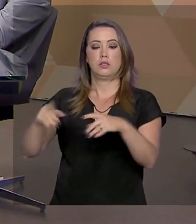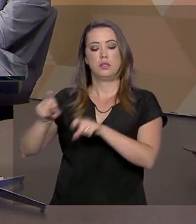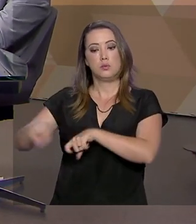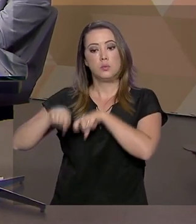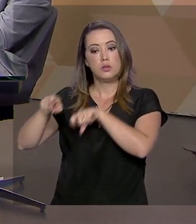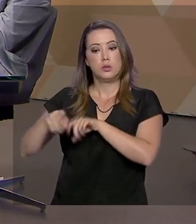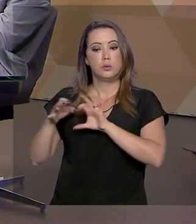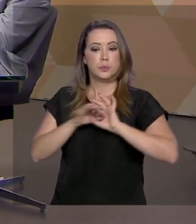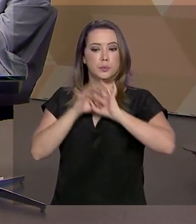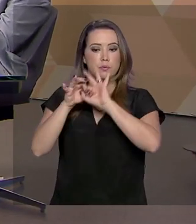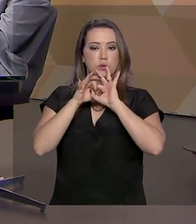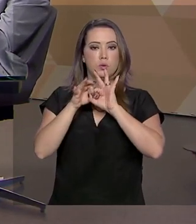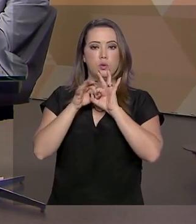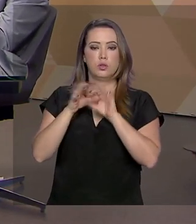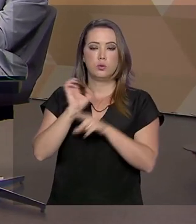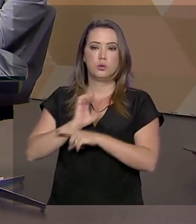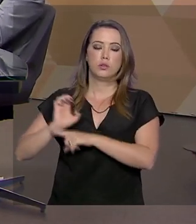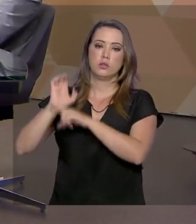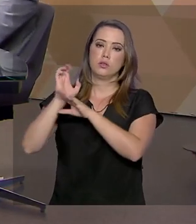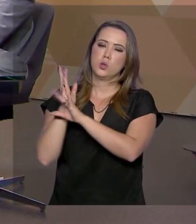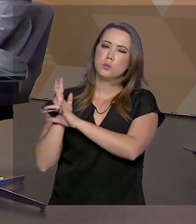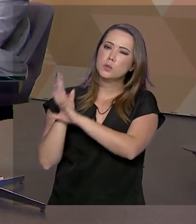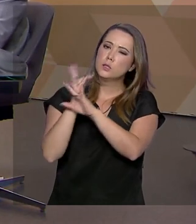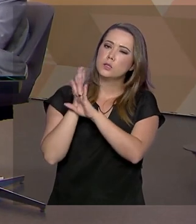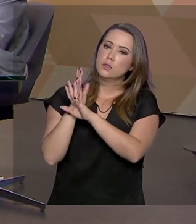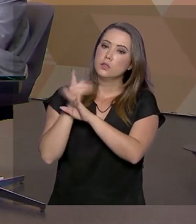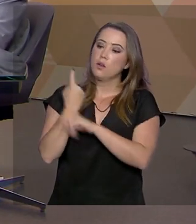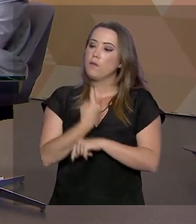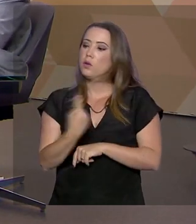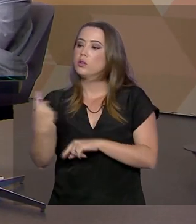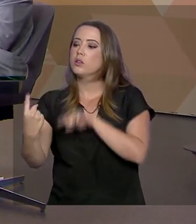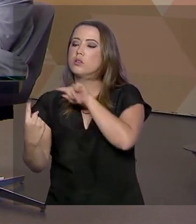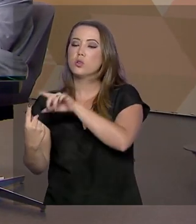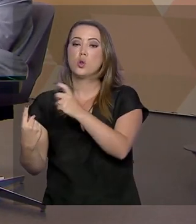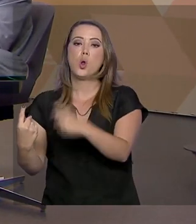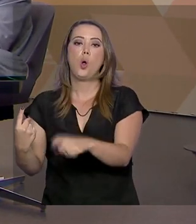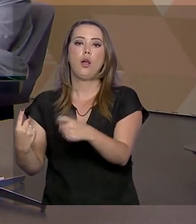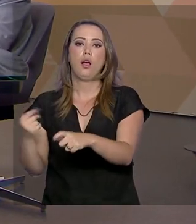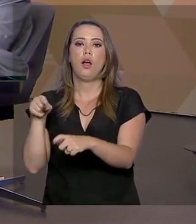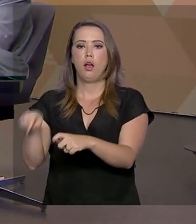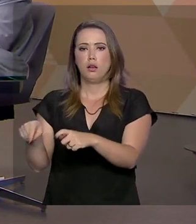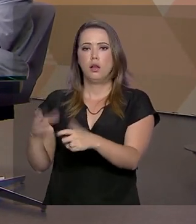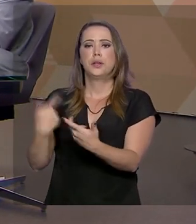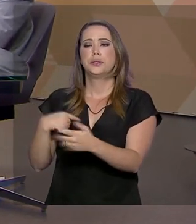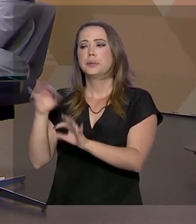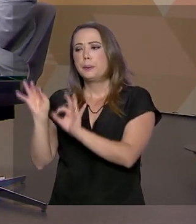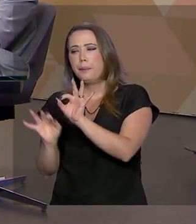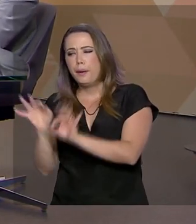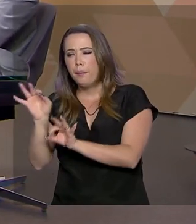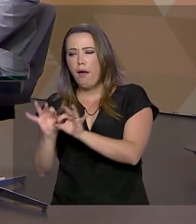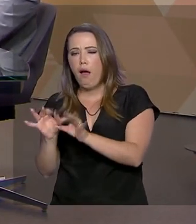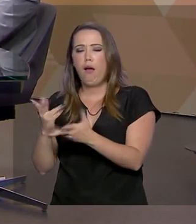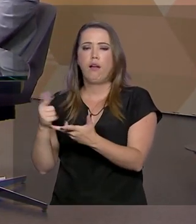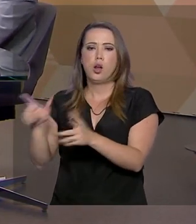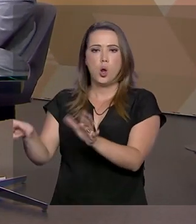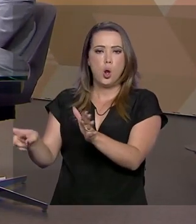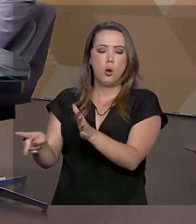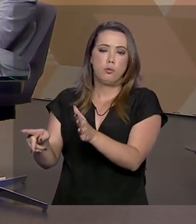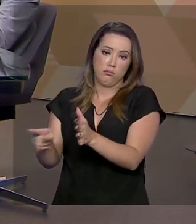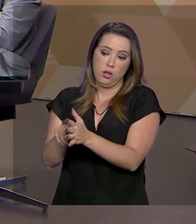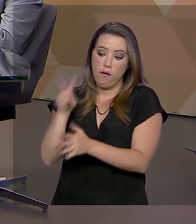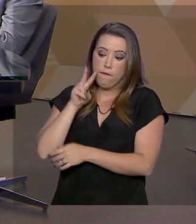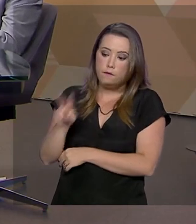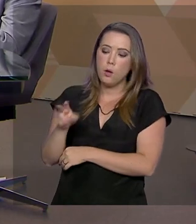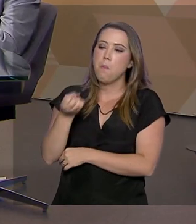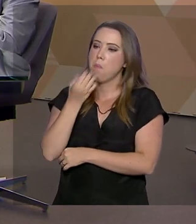parceria com os estados e municípios, vão até esses locais que fazem esses produtos artesanais, certificam que existem boas